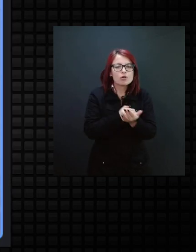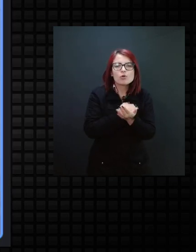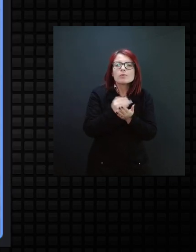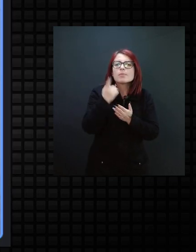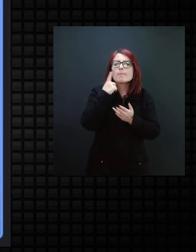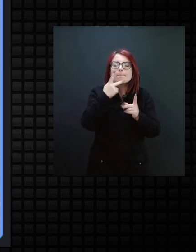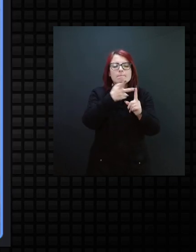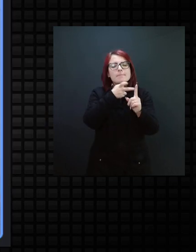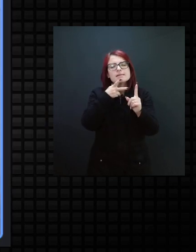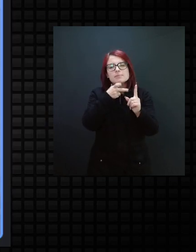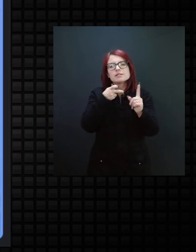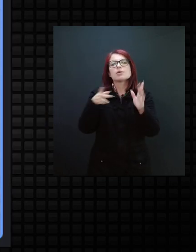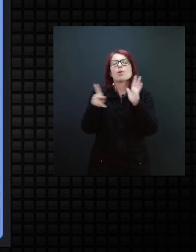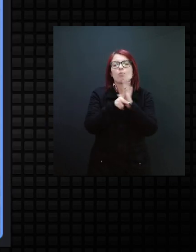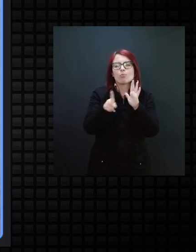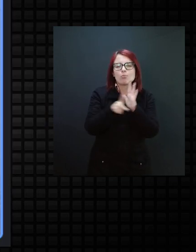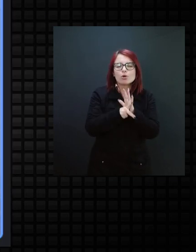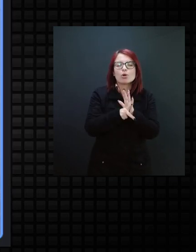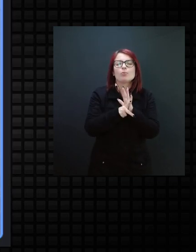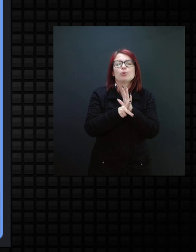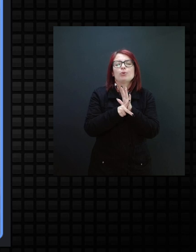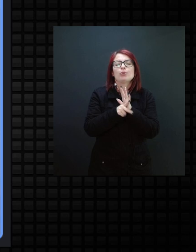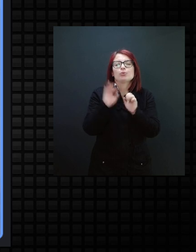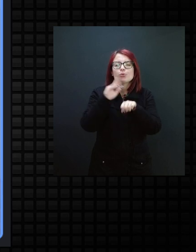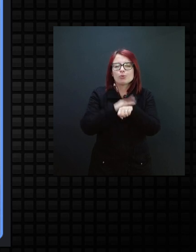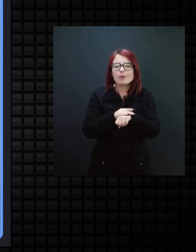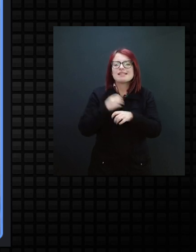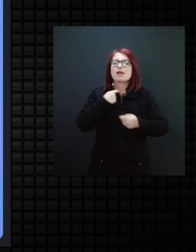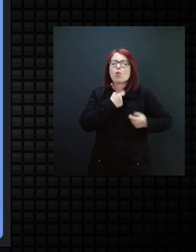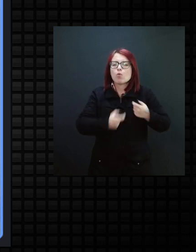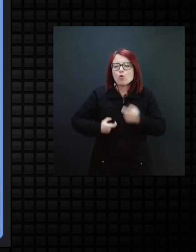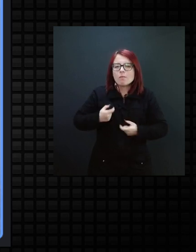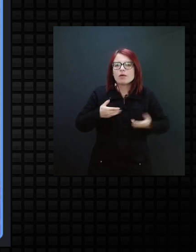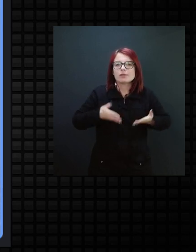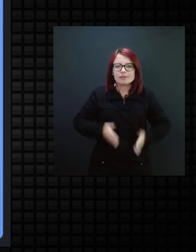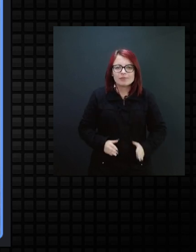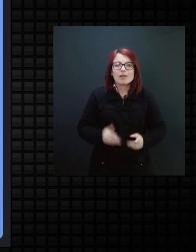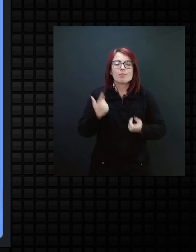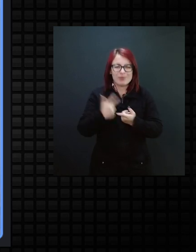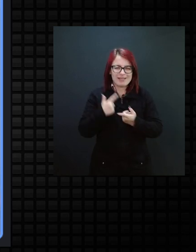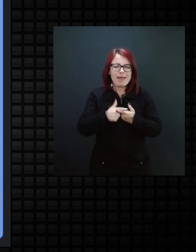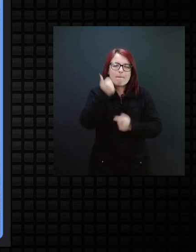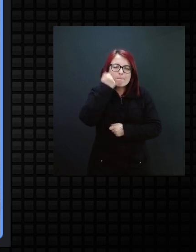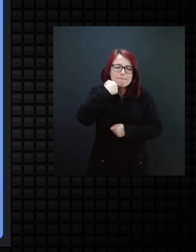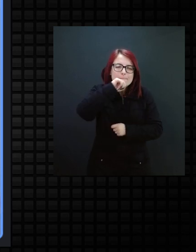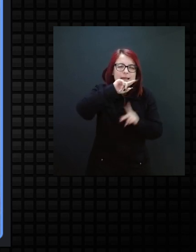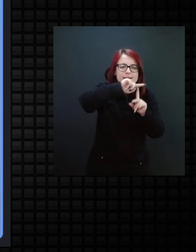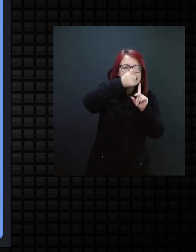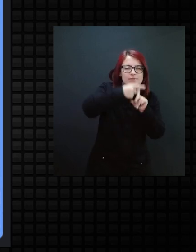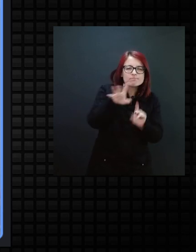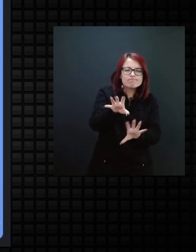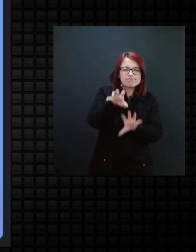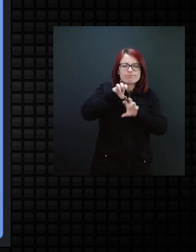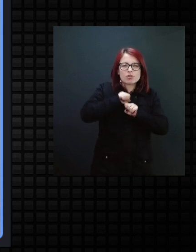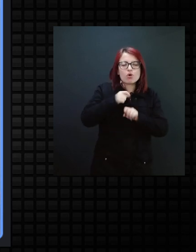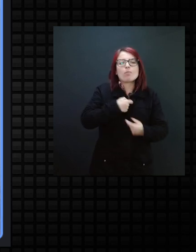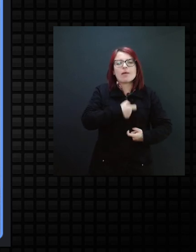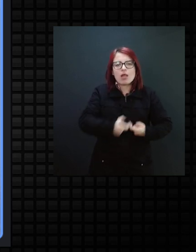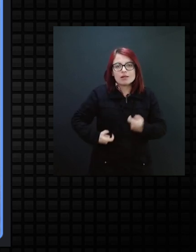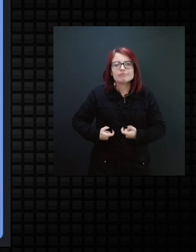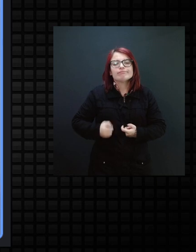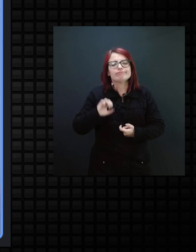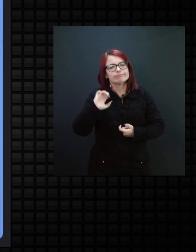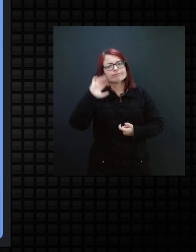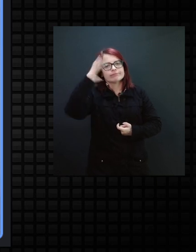da rubéola congênita, ou seja, as mães que foram contaminadas pelo vírus da rubéola na gestação, e as crianças